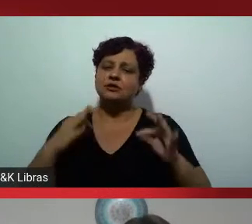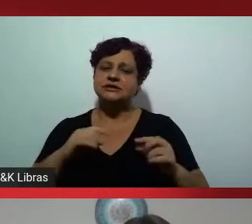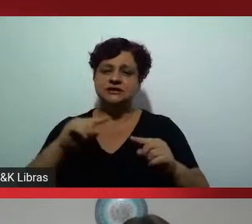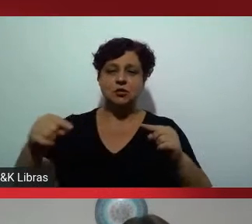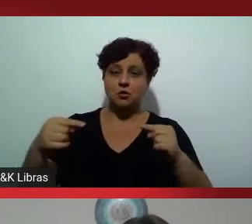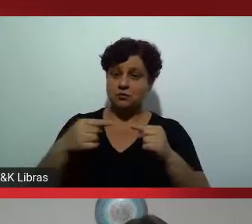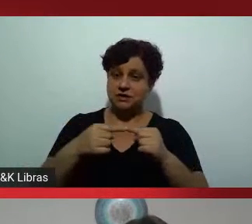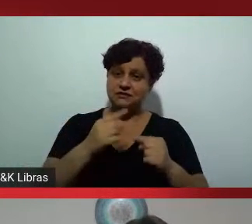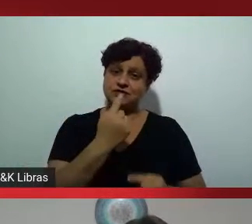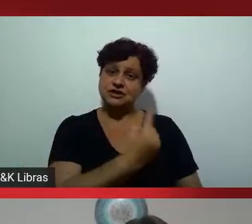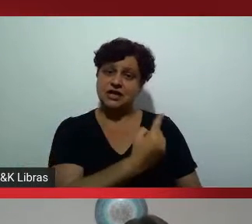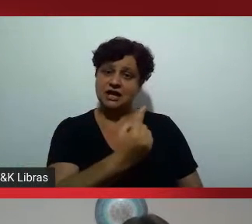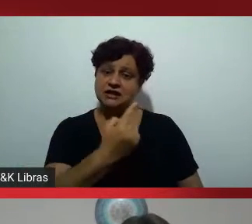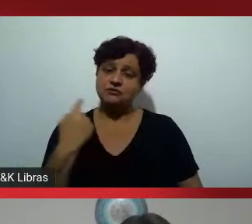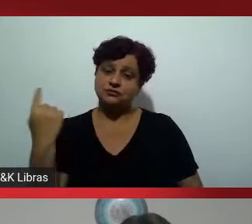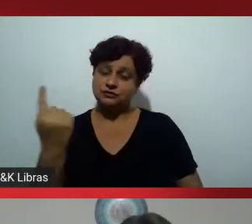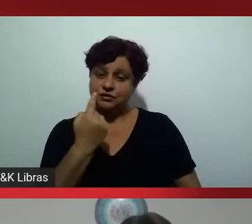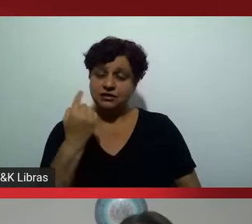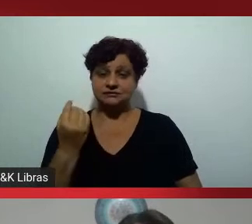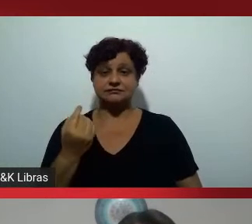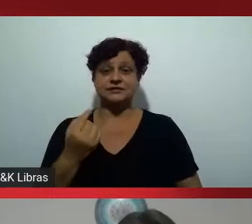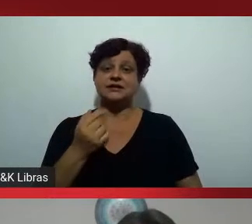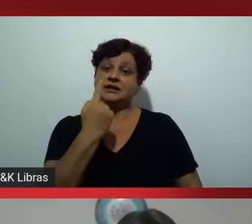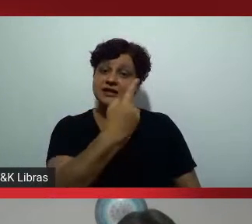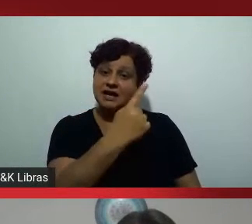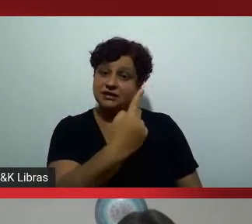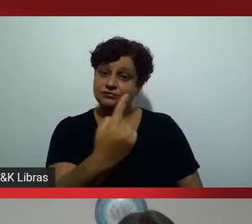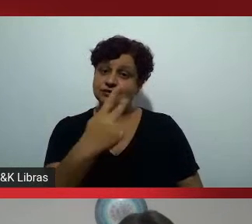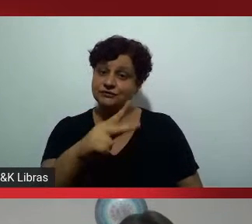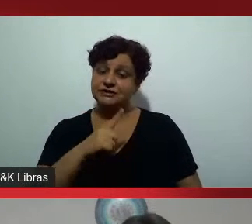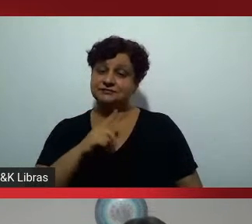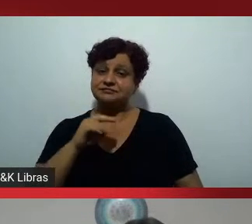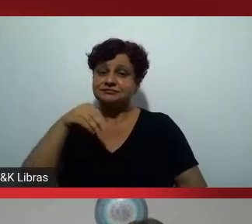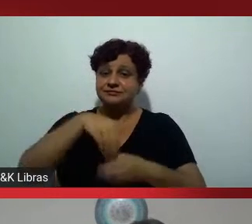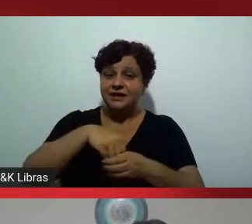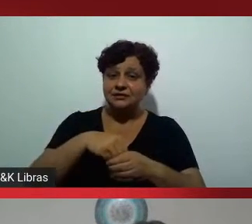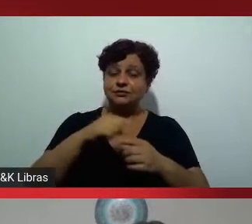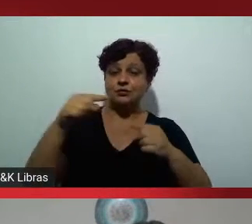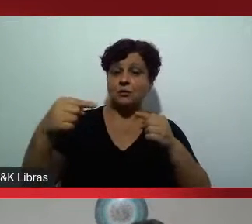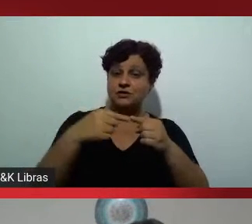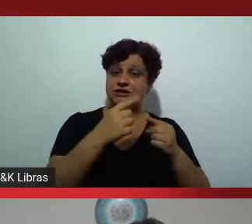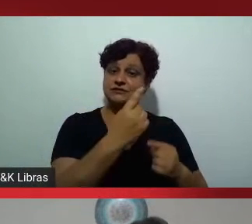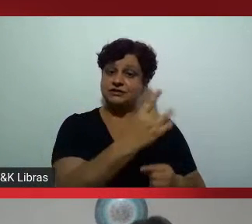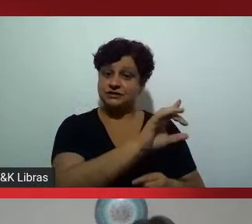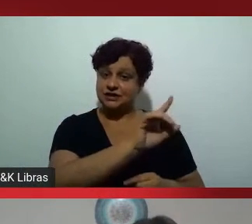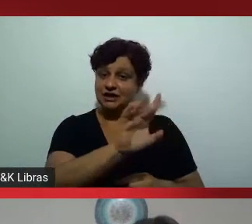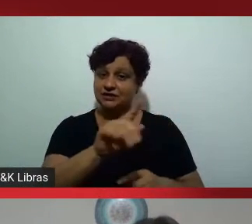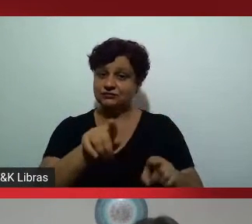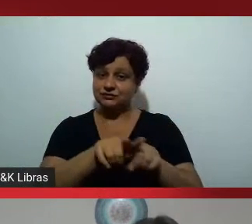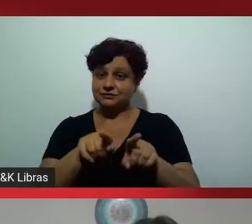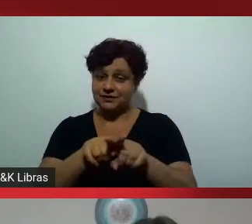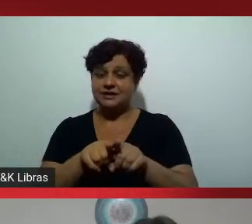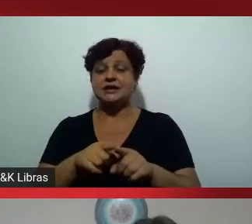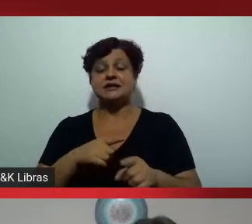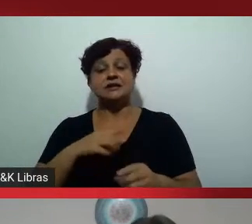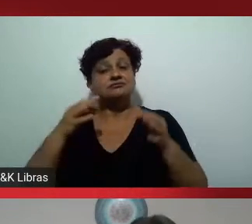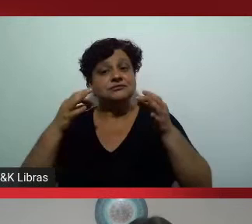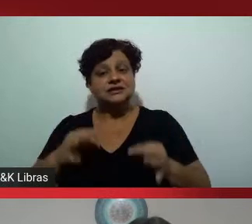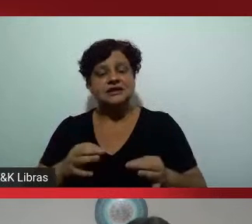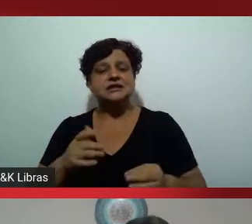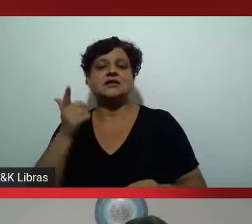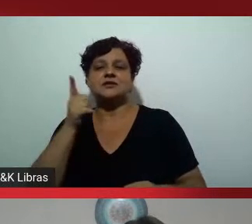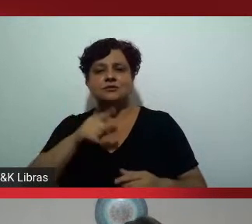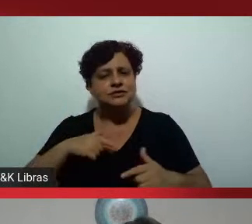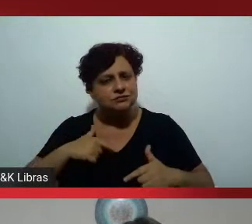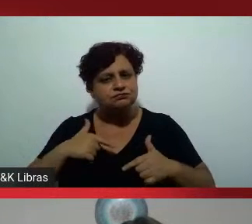de cada um cada um no seu navio né professor cada um no seu navio eu tenho certeza que nós vamos trabalhar